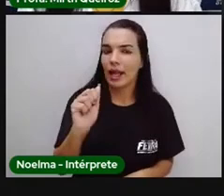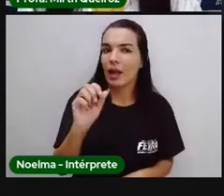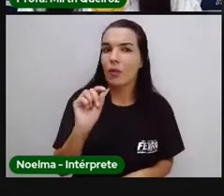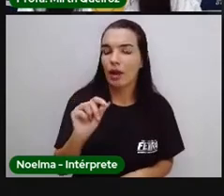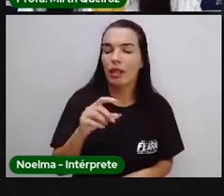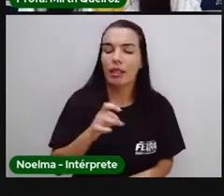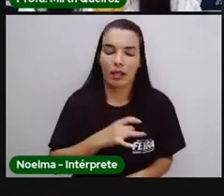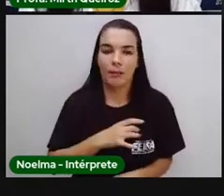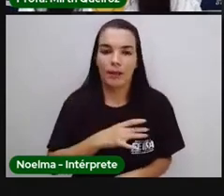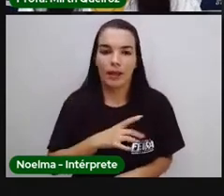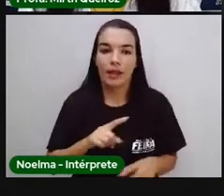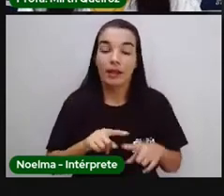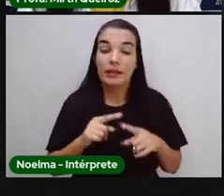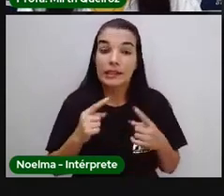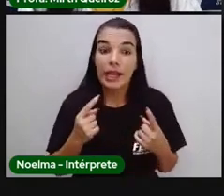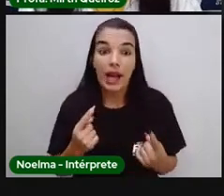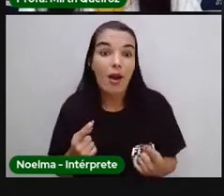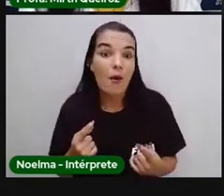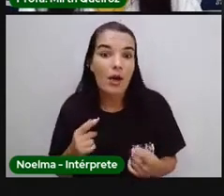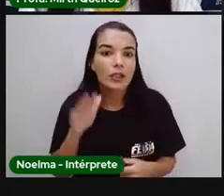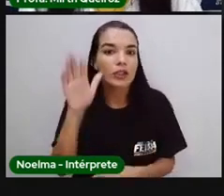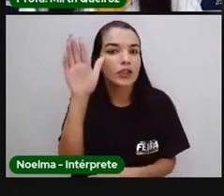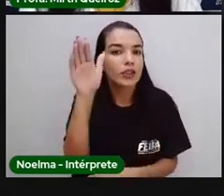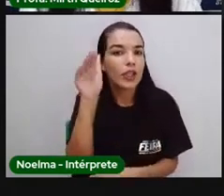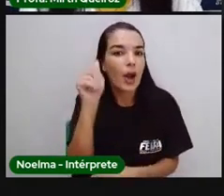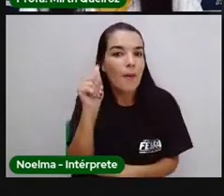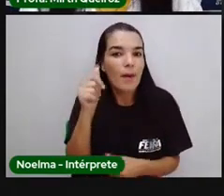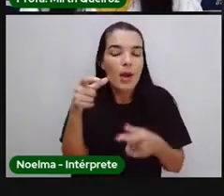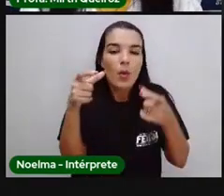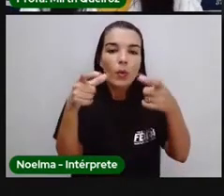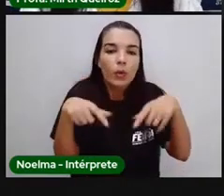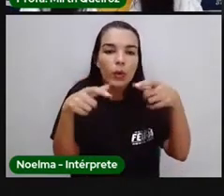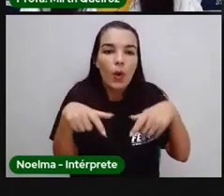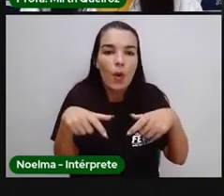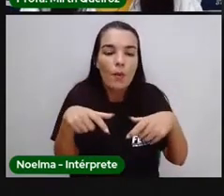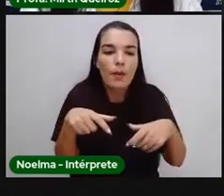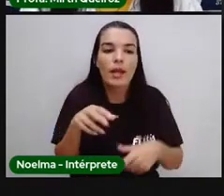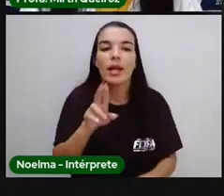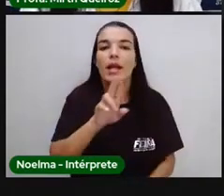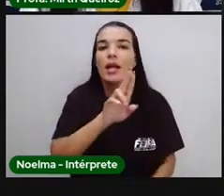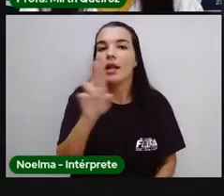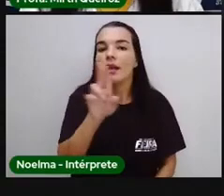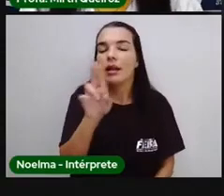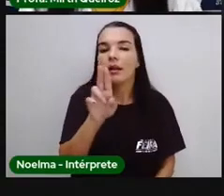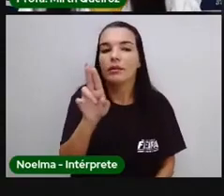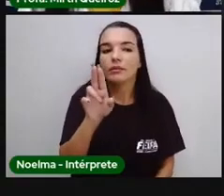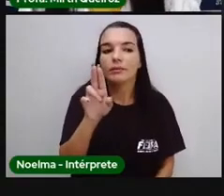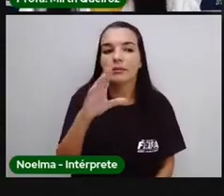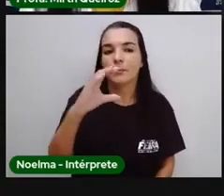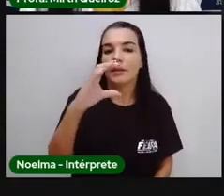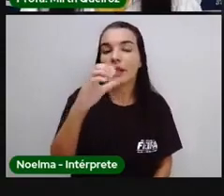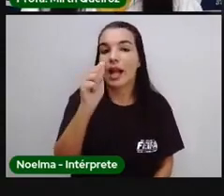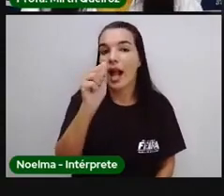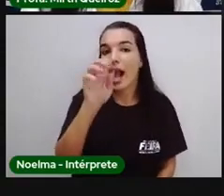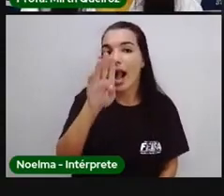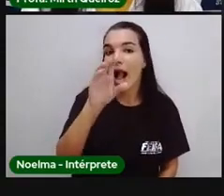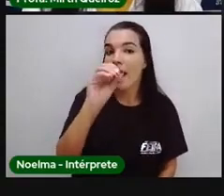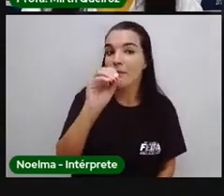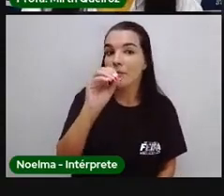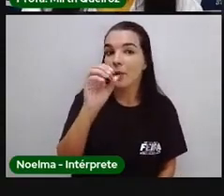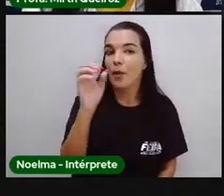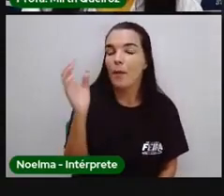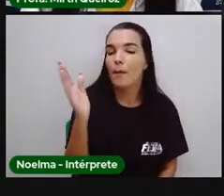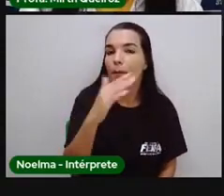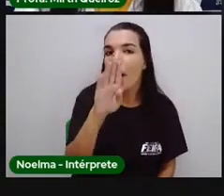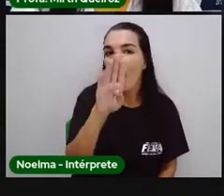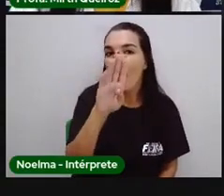foi aí que ele resolveu chamar o Cabo da Boa Esperança, o Cabo das Tormentas, em Cabo da